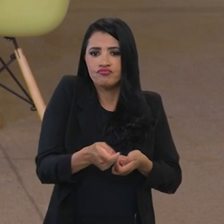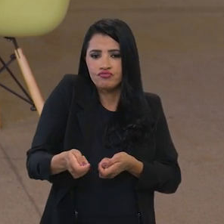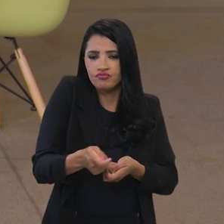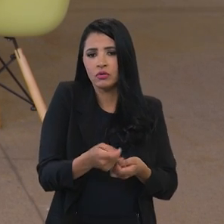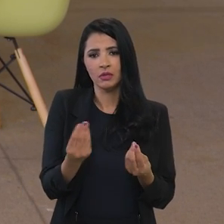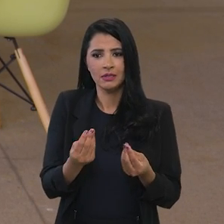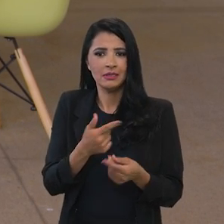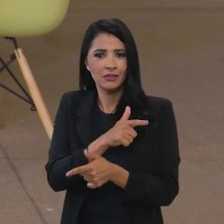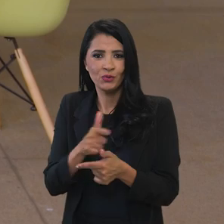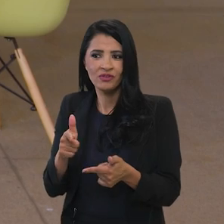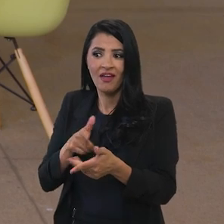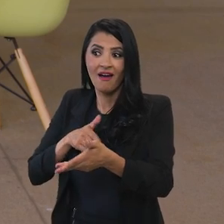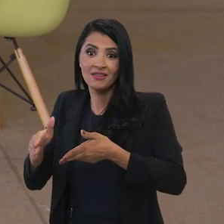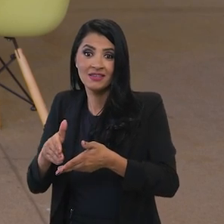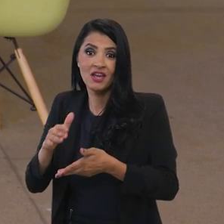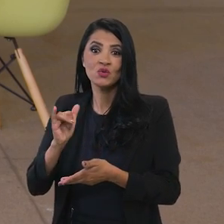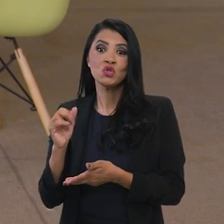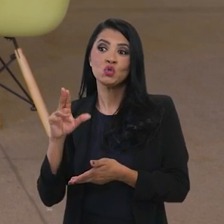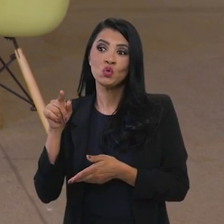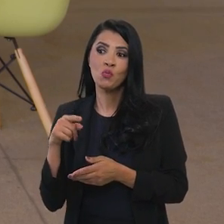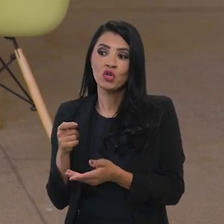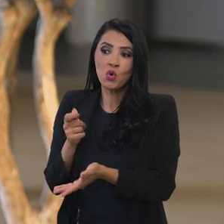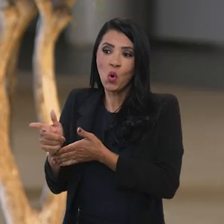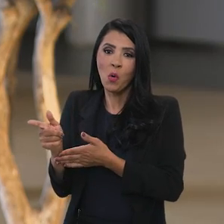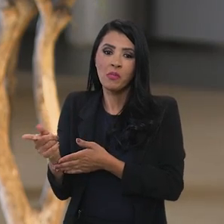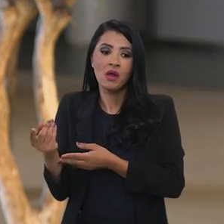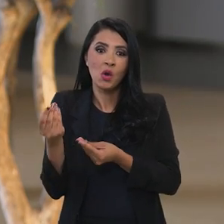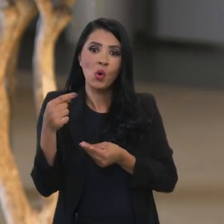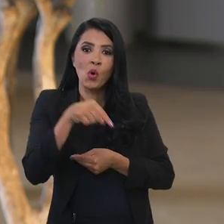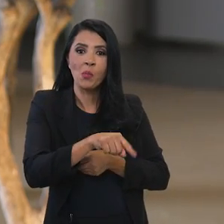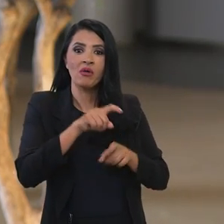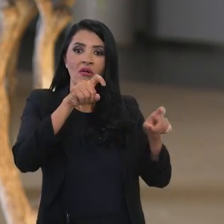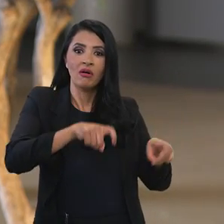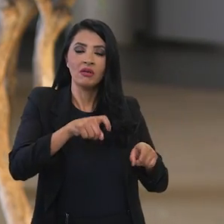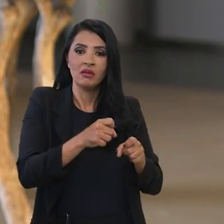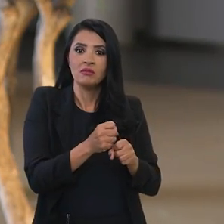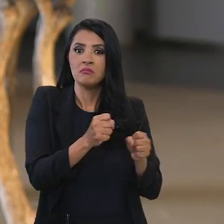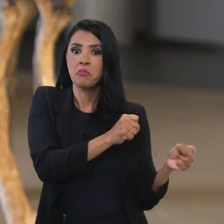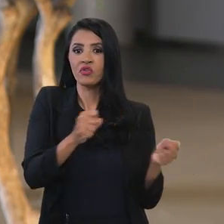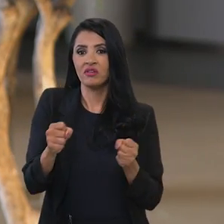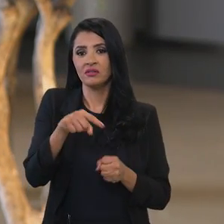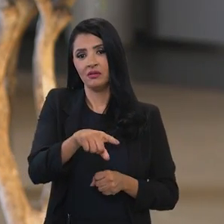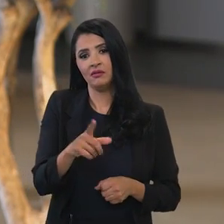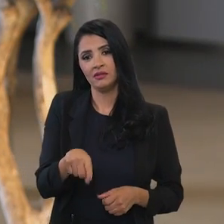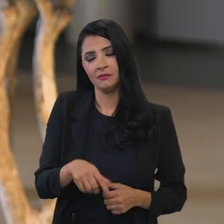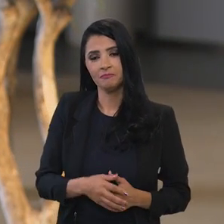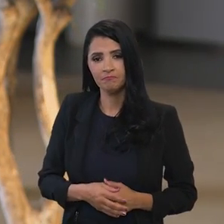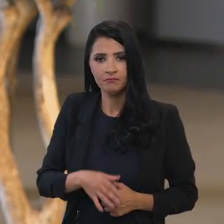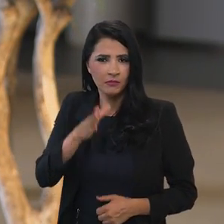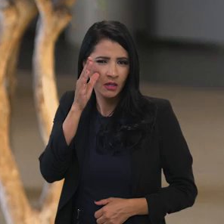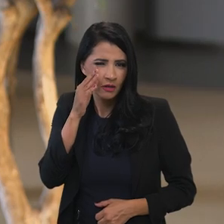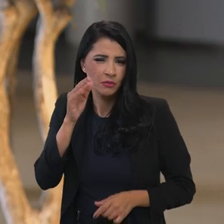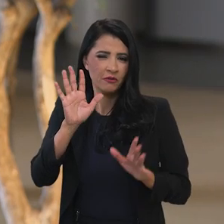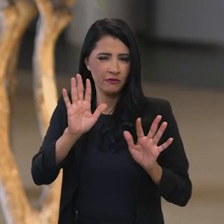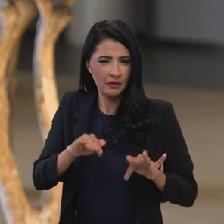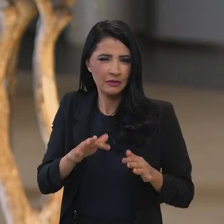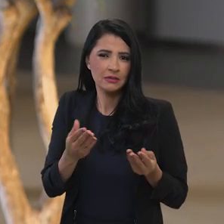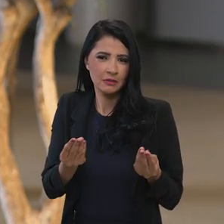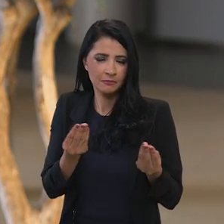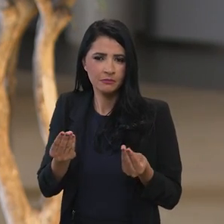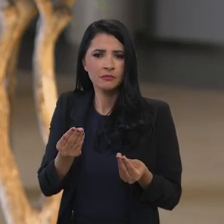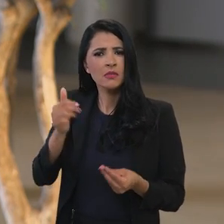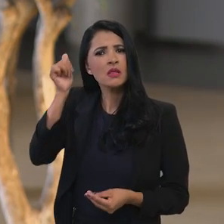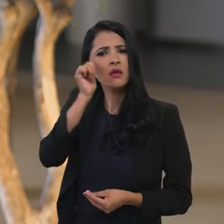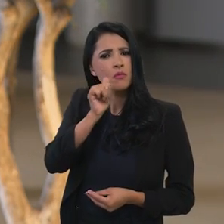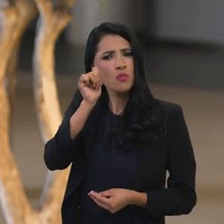não seria possível que o Brasil fosse a potência agrícola que é uma curiosidade para a gente finalizar aqui as mulheres como está a presença das